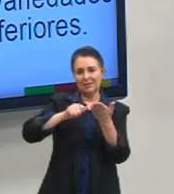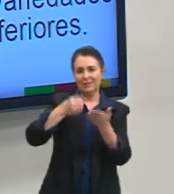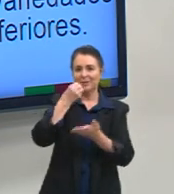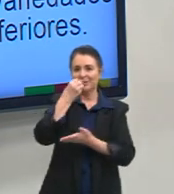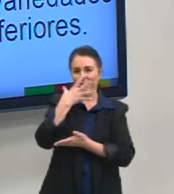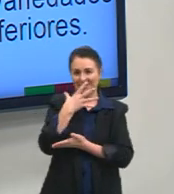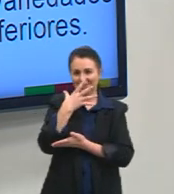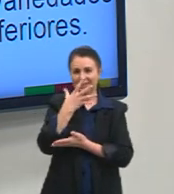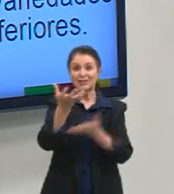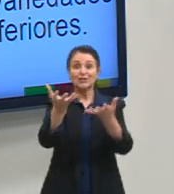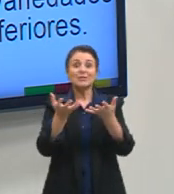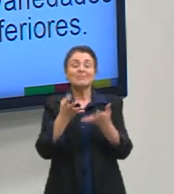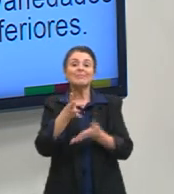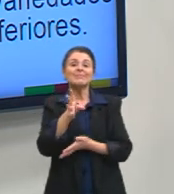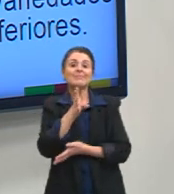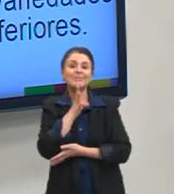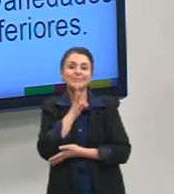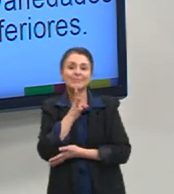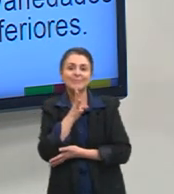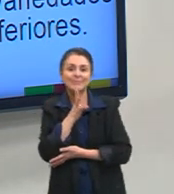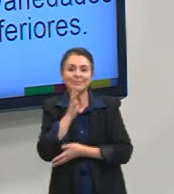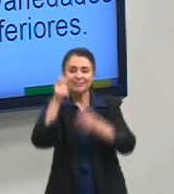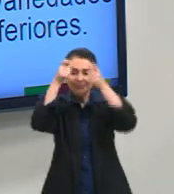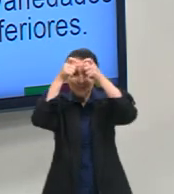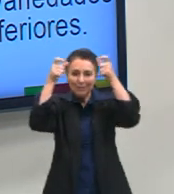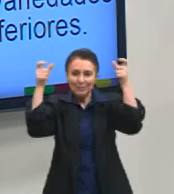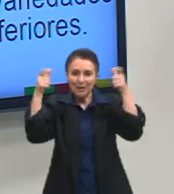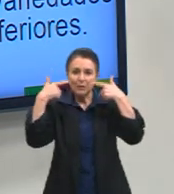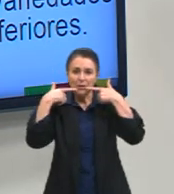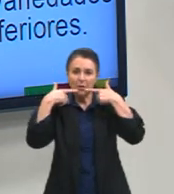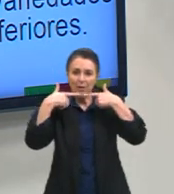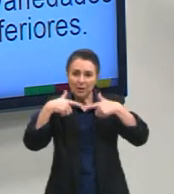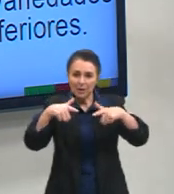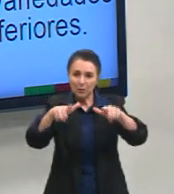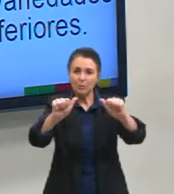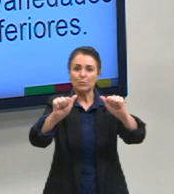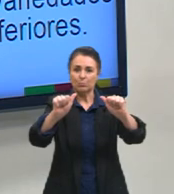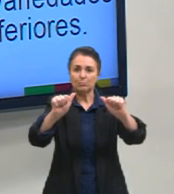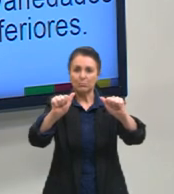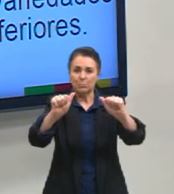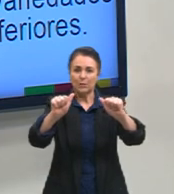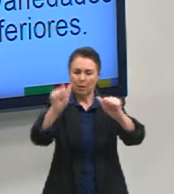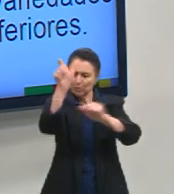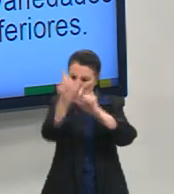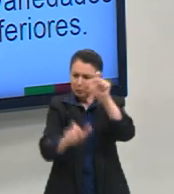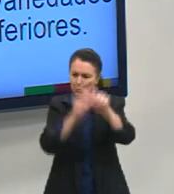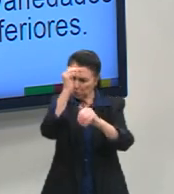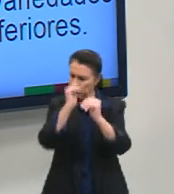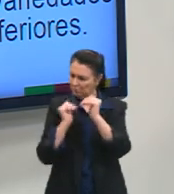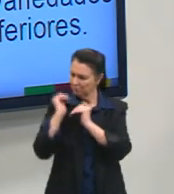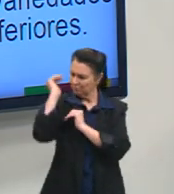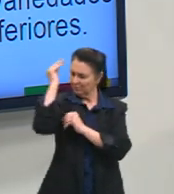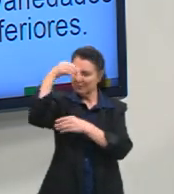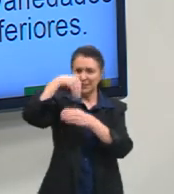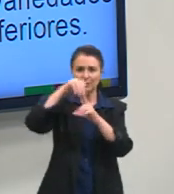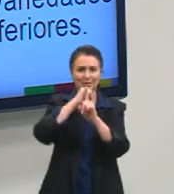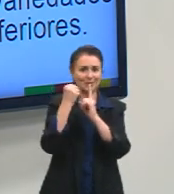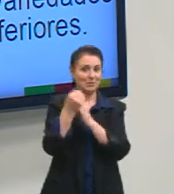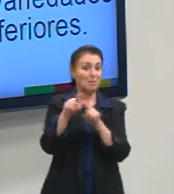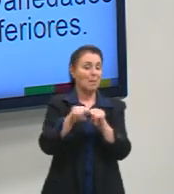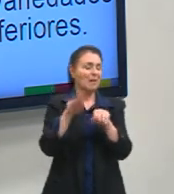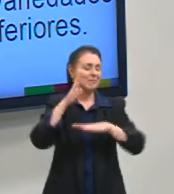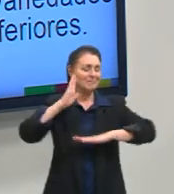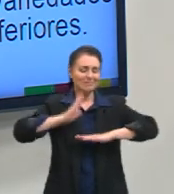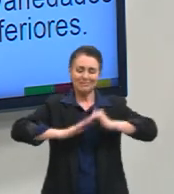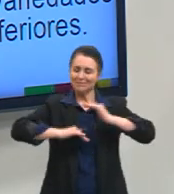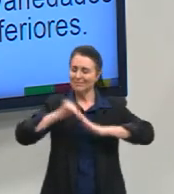que o conhecimento linguístico pudesse fazer com que as pessoas ascendessem socialmente, mas, infelizmente, na prática, não